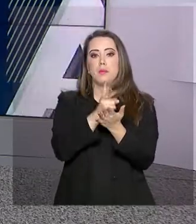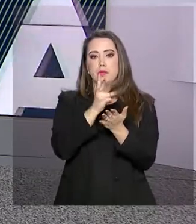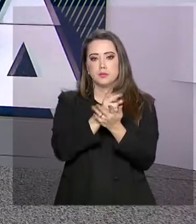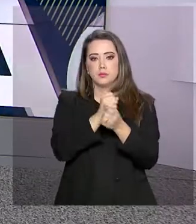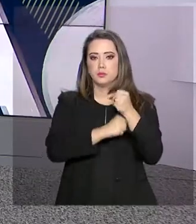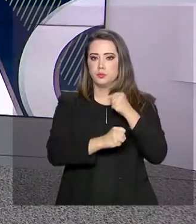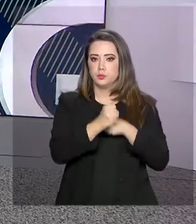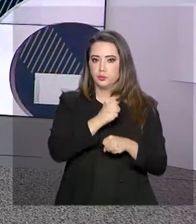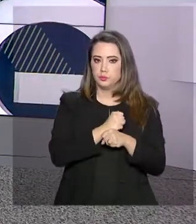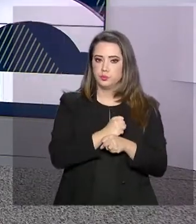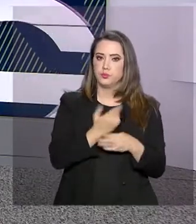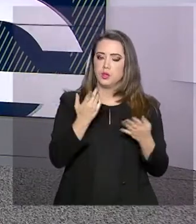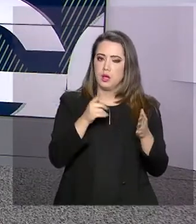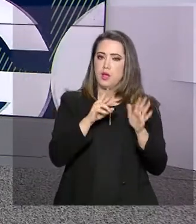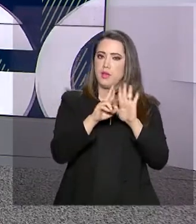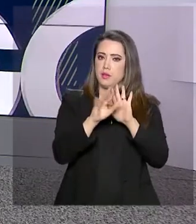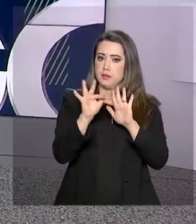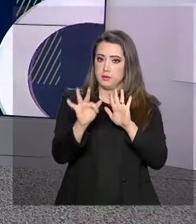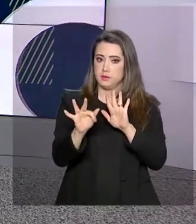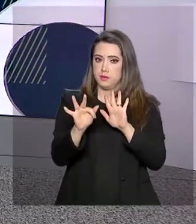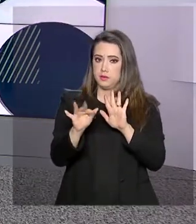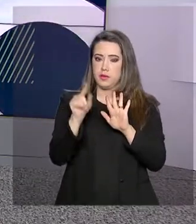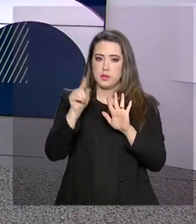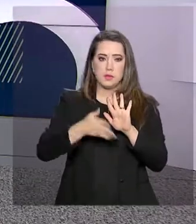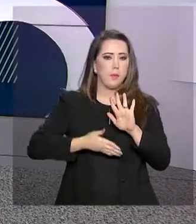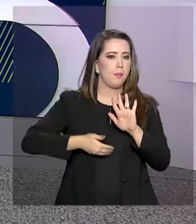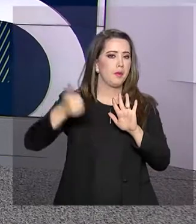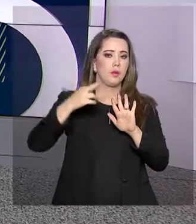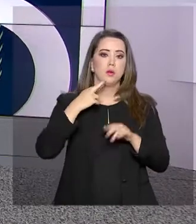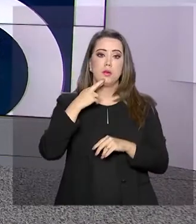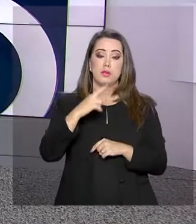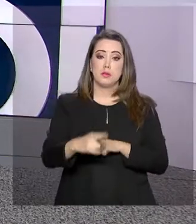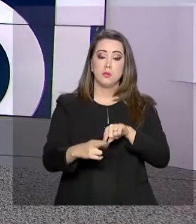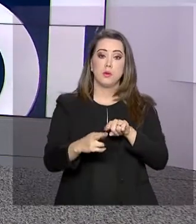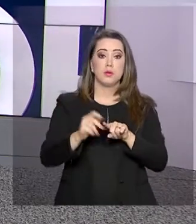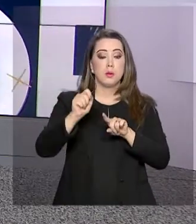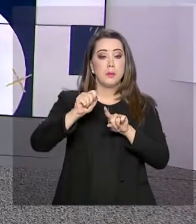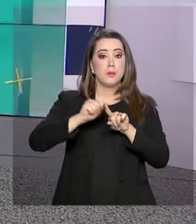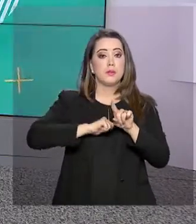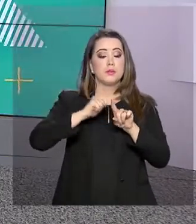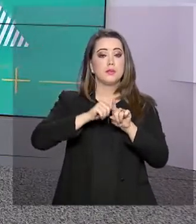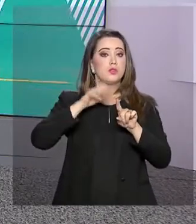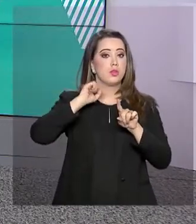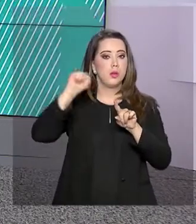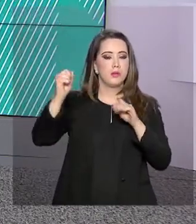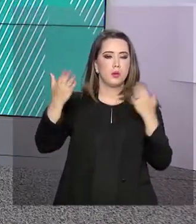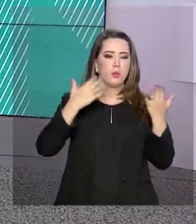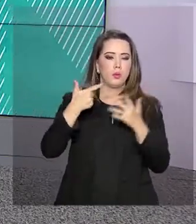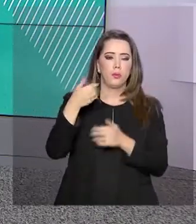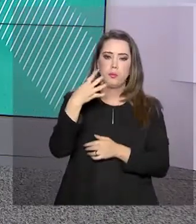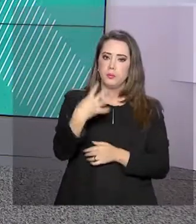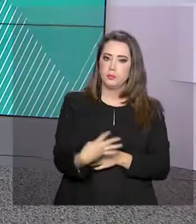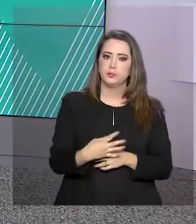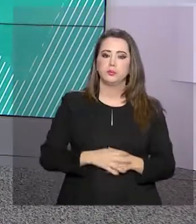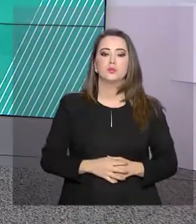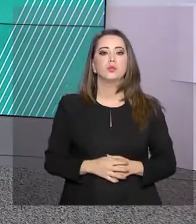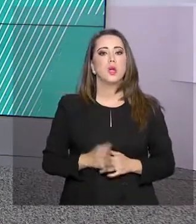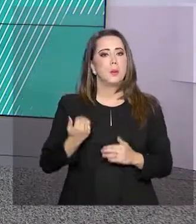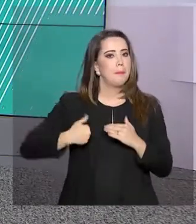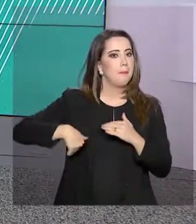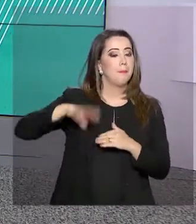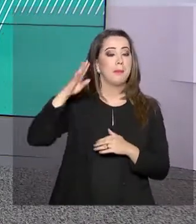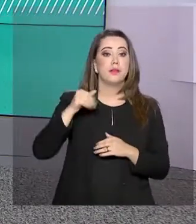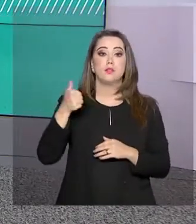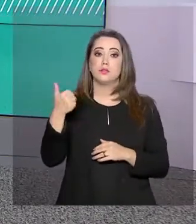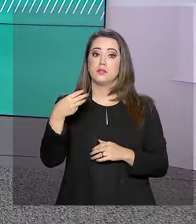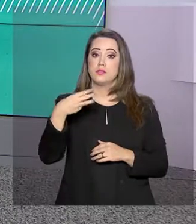ano anterior. Segundo a Receita Federal, esse é o melhor resultado para os meses de abril desde 2014. Foram mais